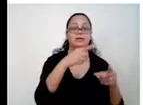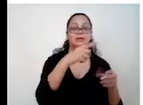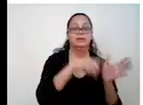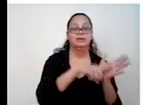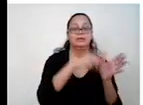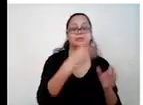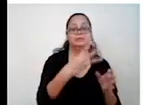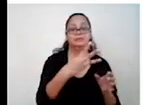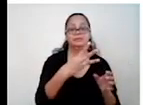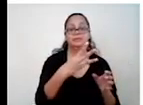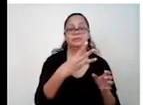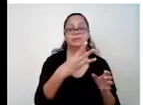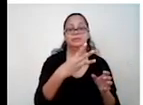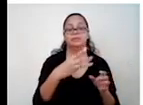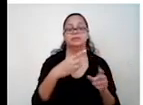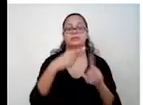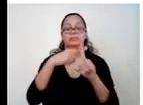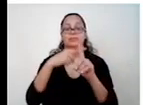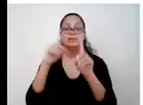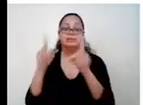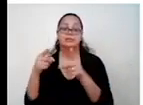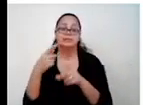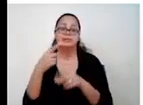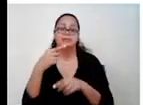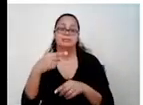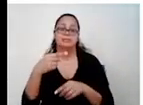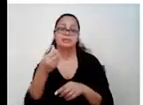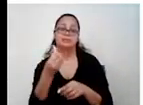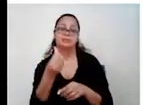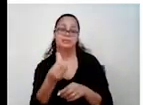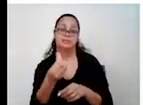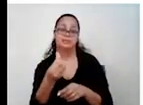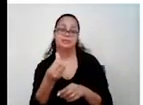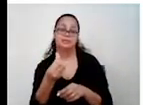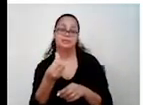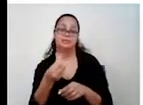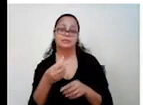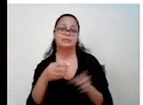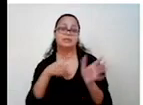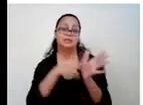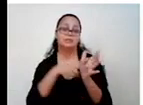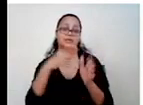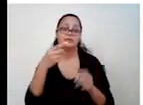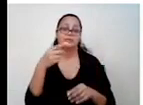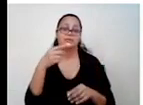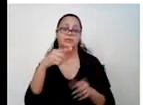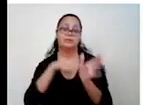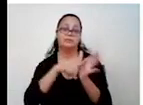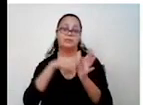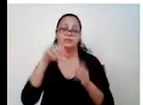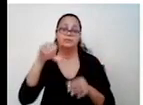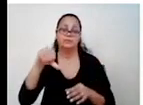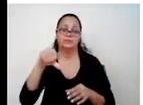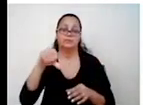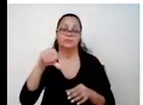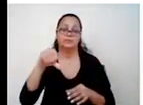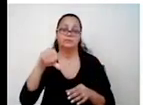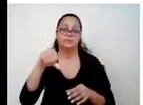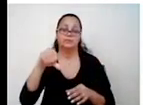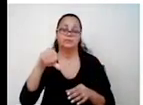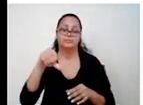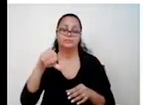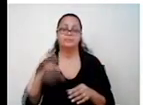No banco. Gastei 6. Devo 9. Confere também. Bateu a resposta. Então, as raízes são